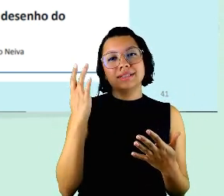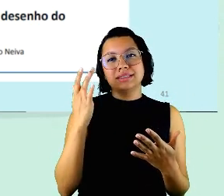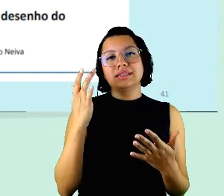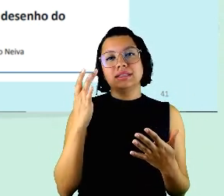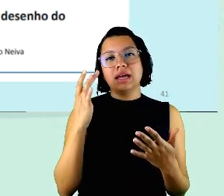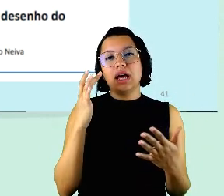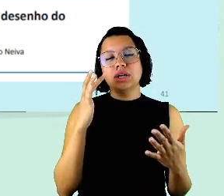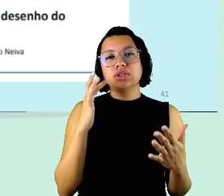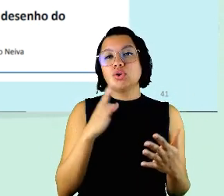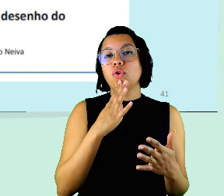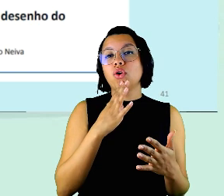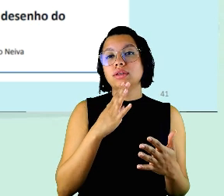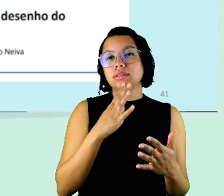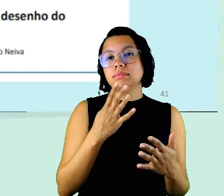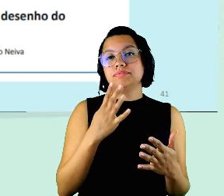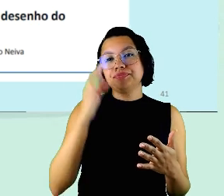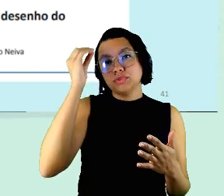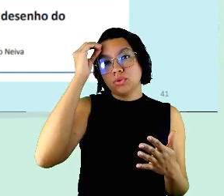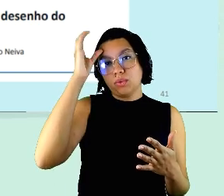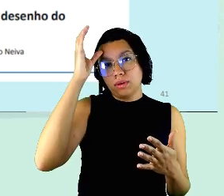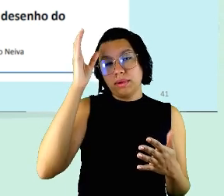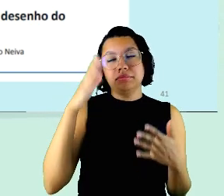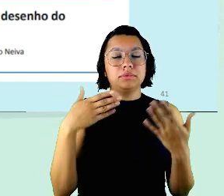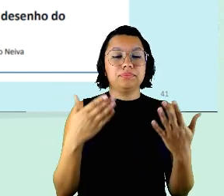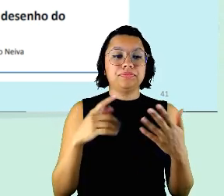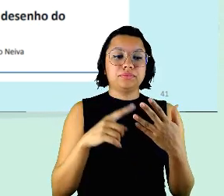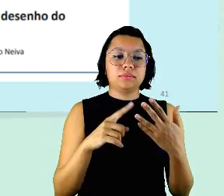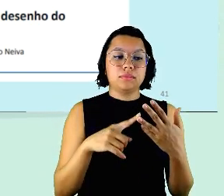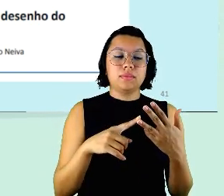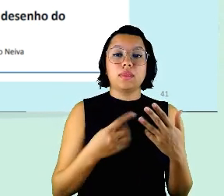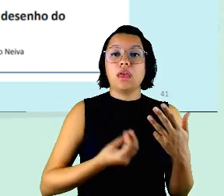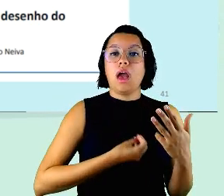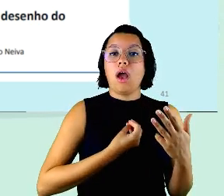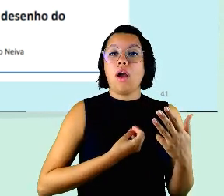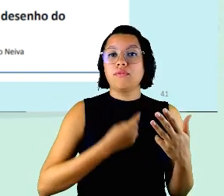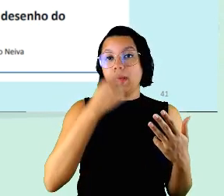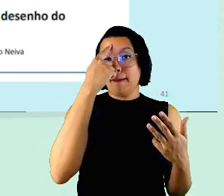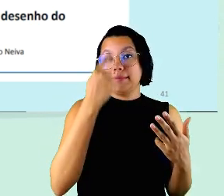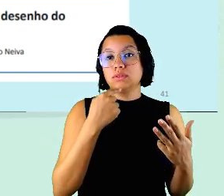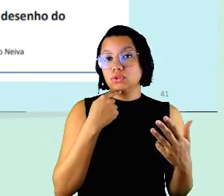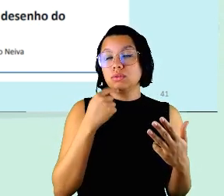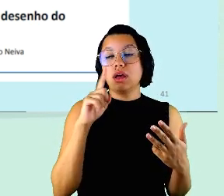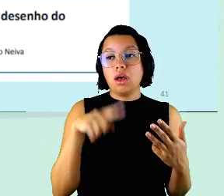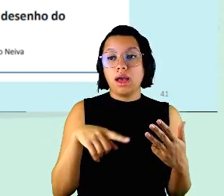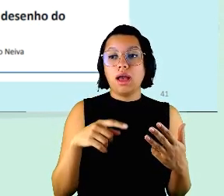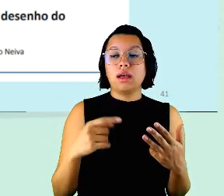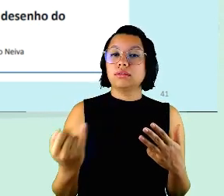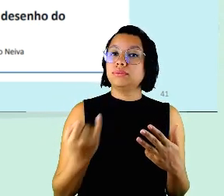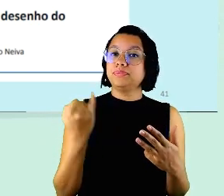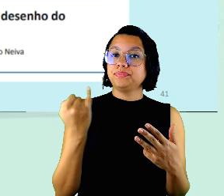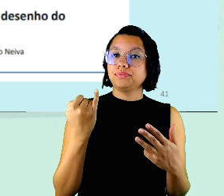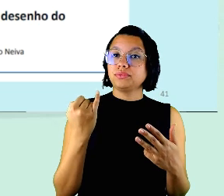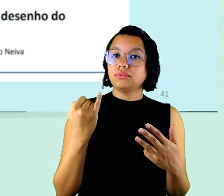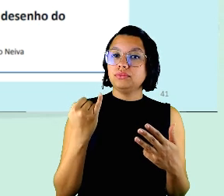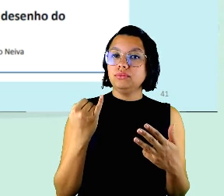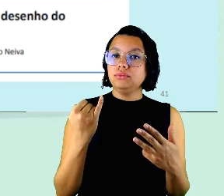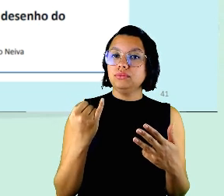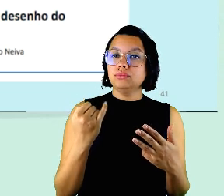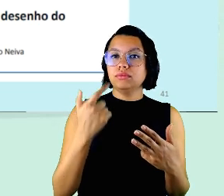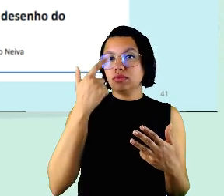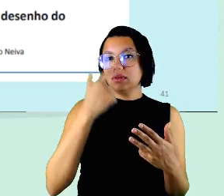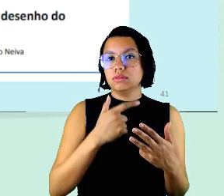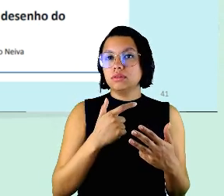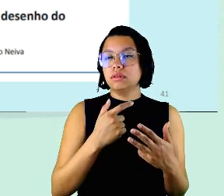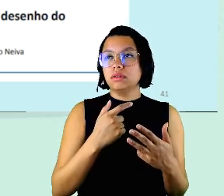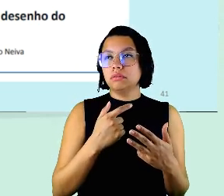ruim a questão da vida pessoal eu acho que é essencial para a gente ser a favor ou